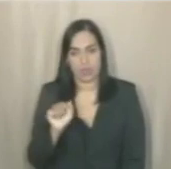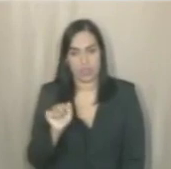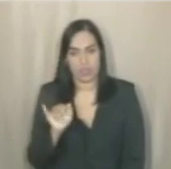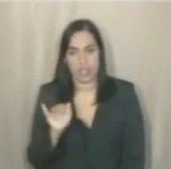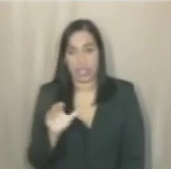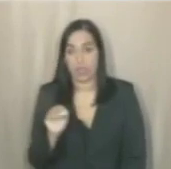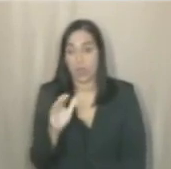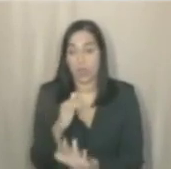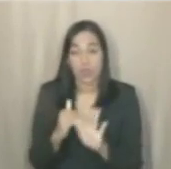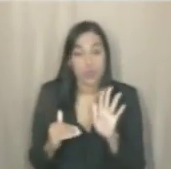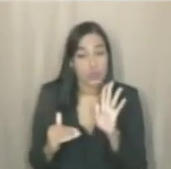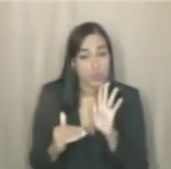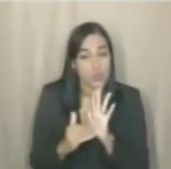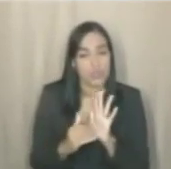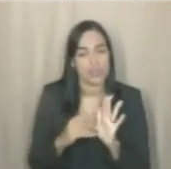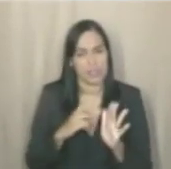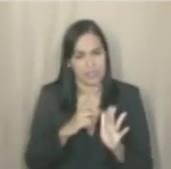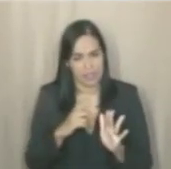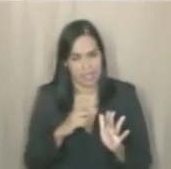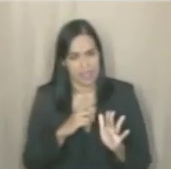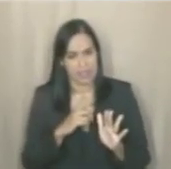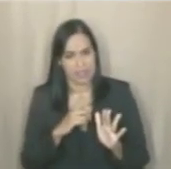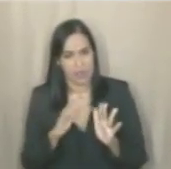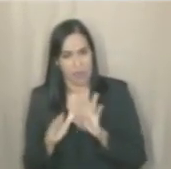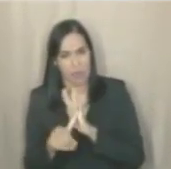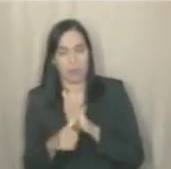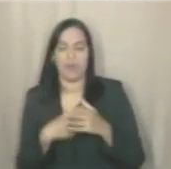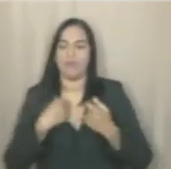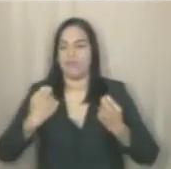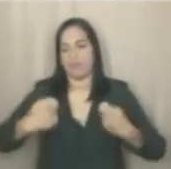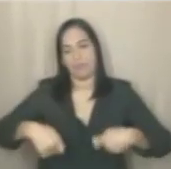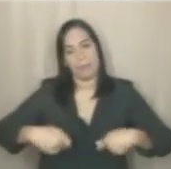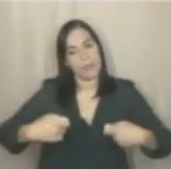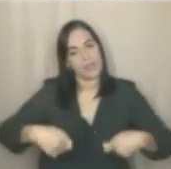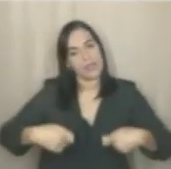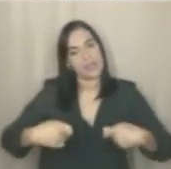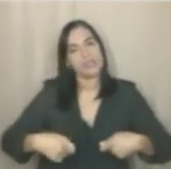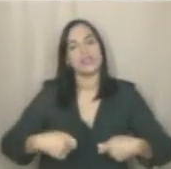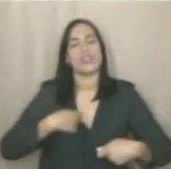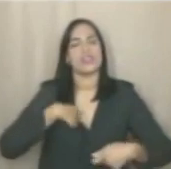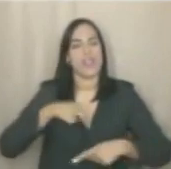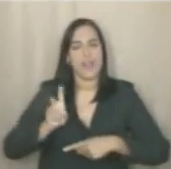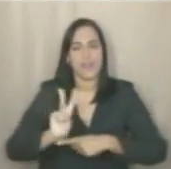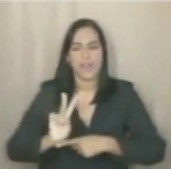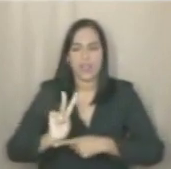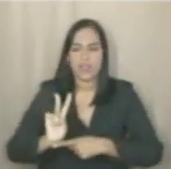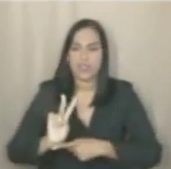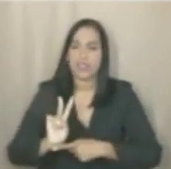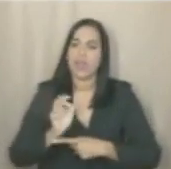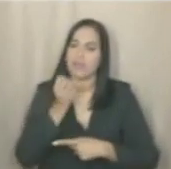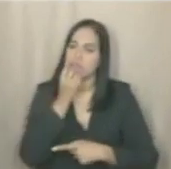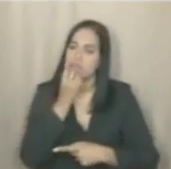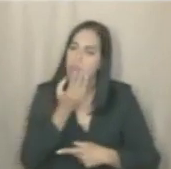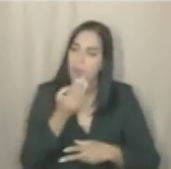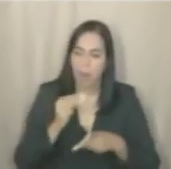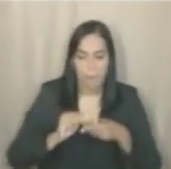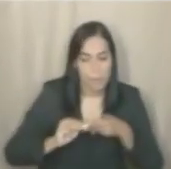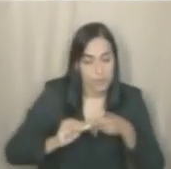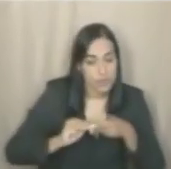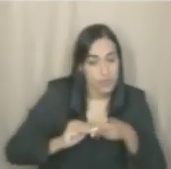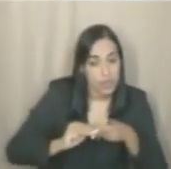de todos esses trâmites, existem fraudes, é preciso acionar os órgãos competentes para investigar. Que bom que o Ministério Público vai